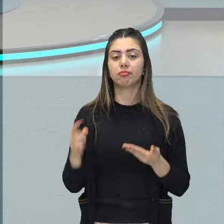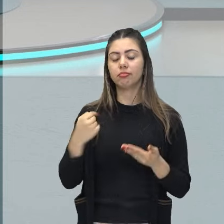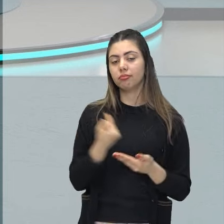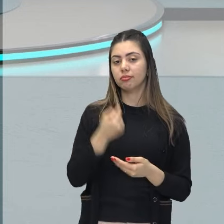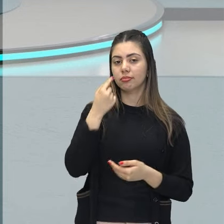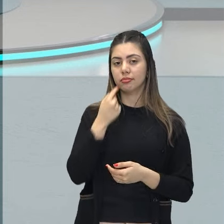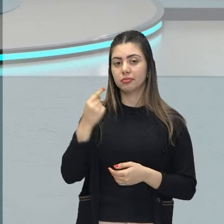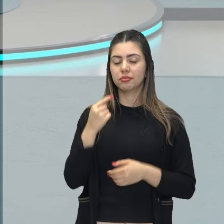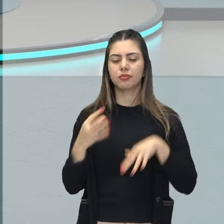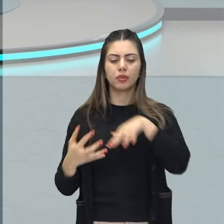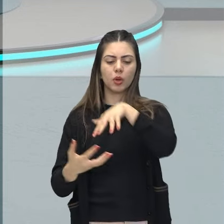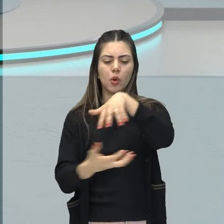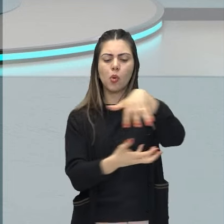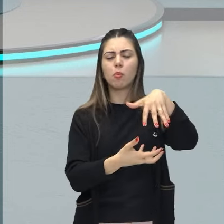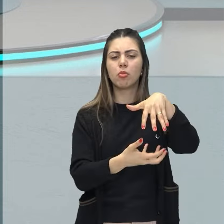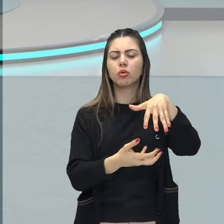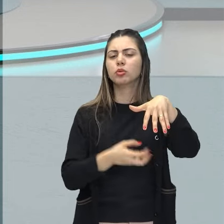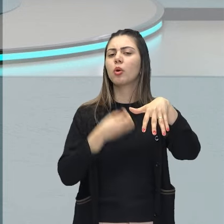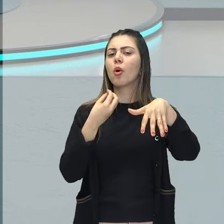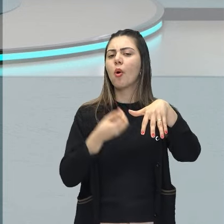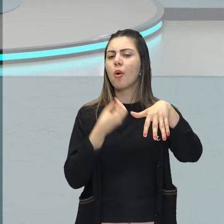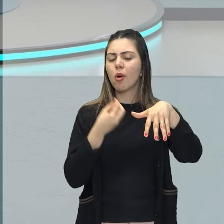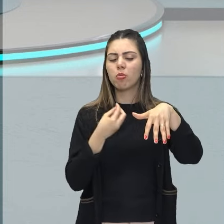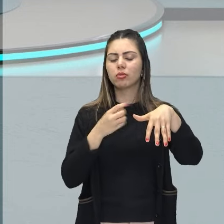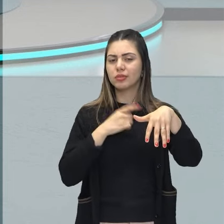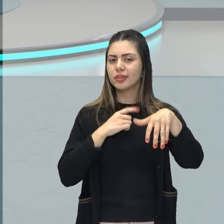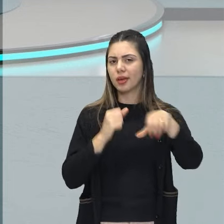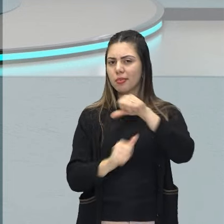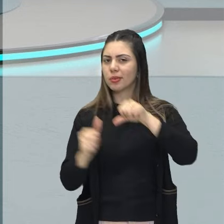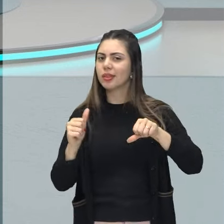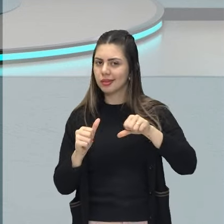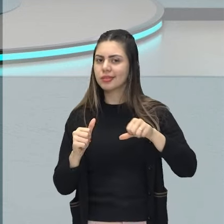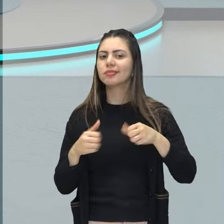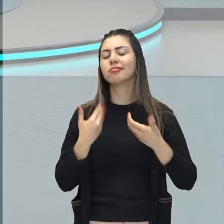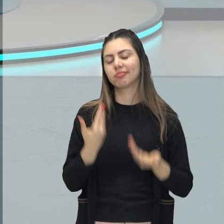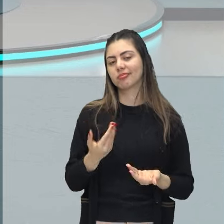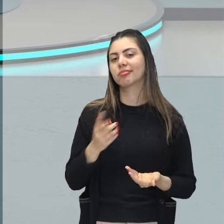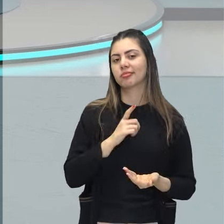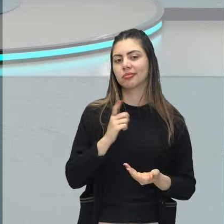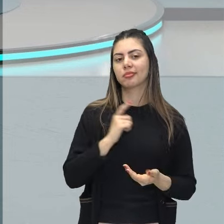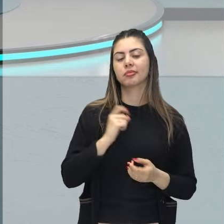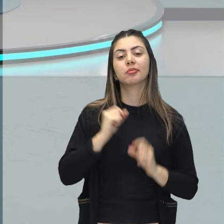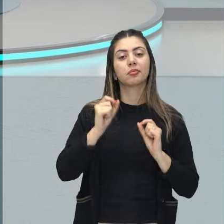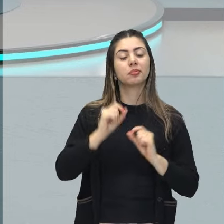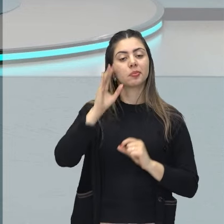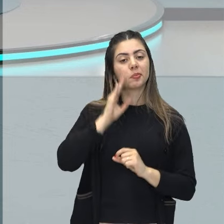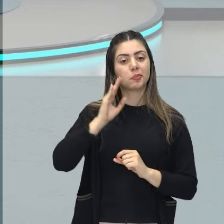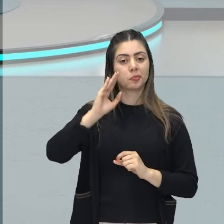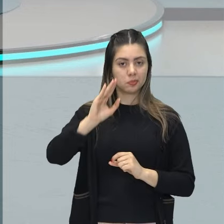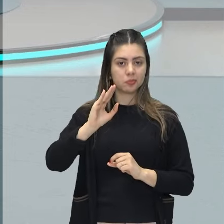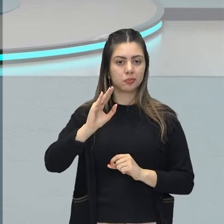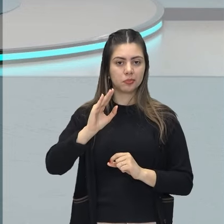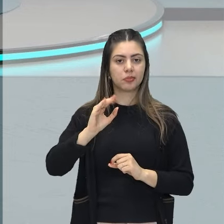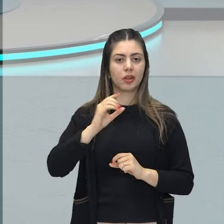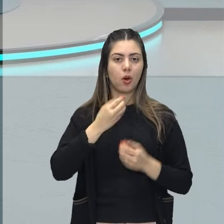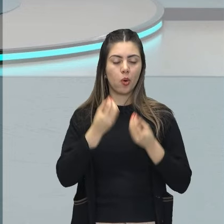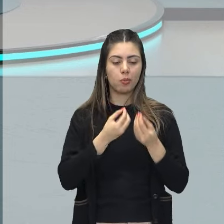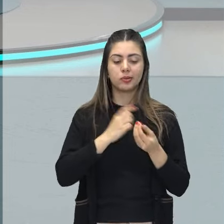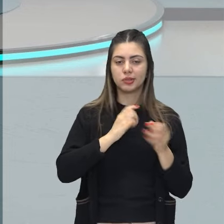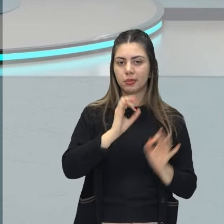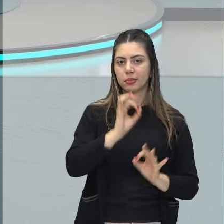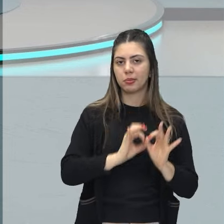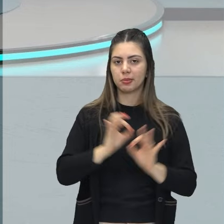para o mundo, para fora do Brasil, nós vamos ter também momentos específicos desse contexto de produção. Então